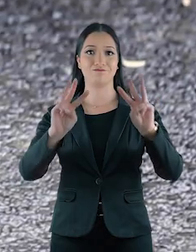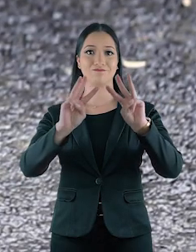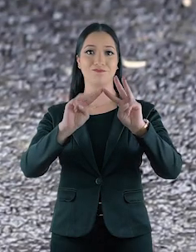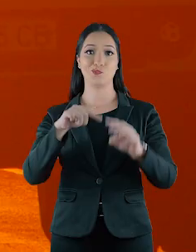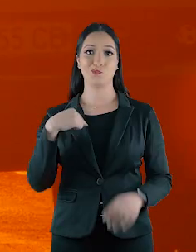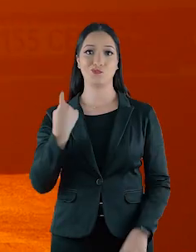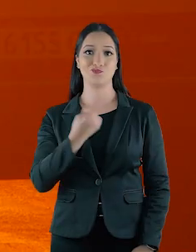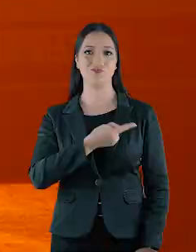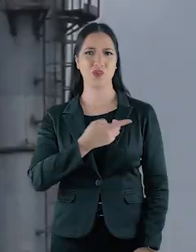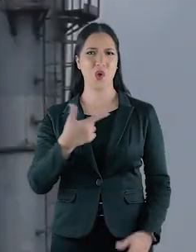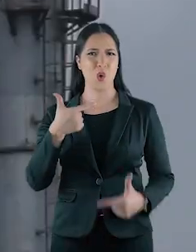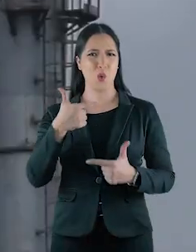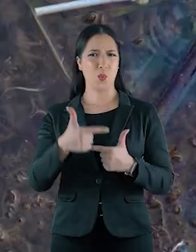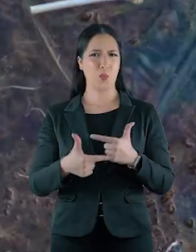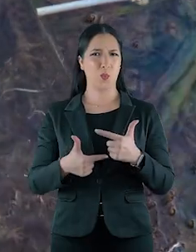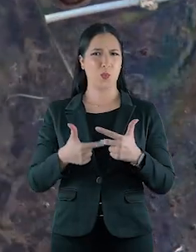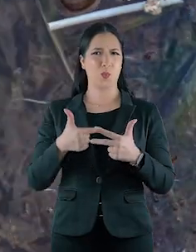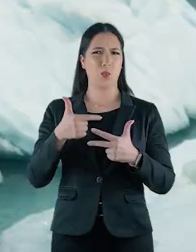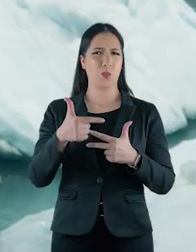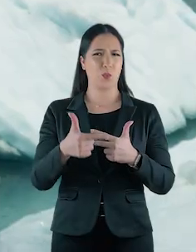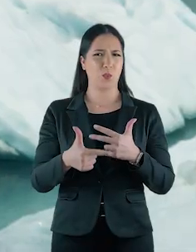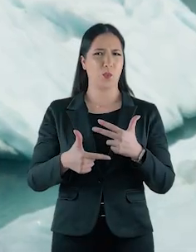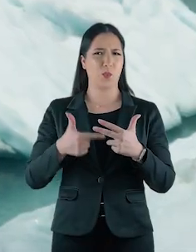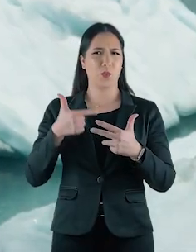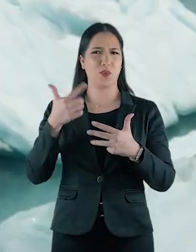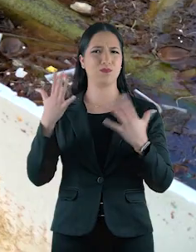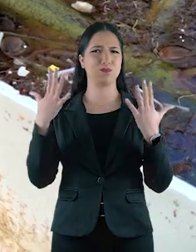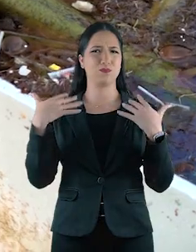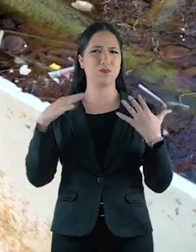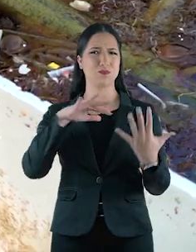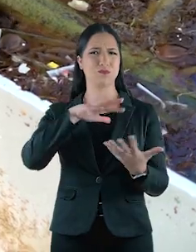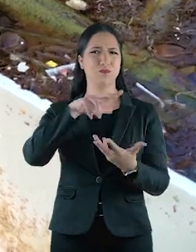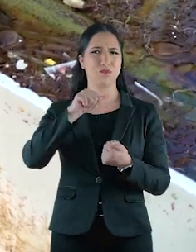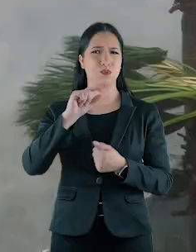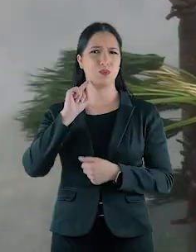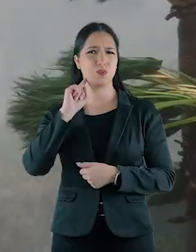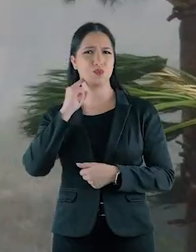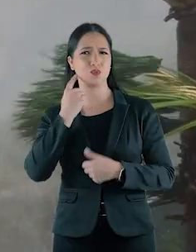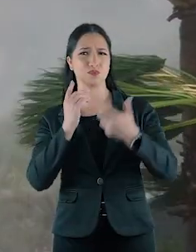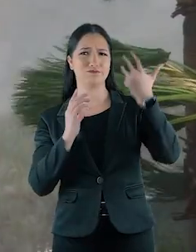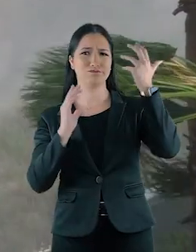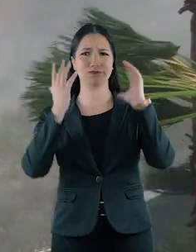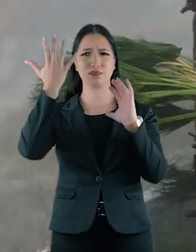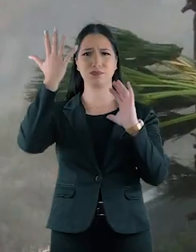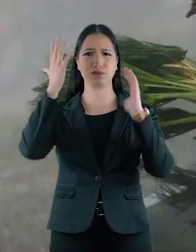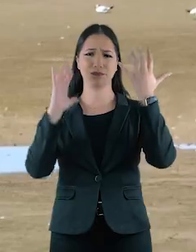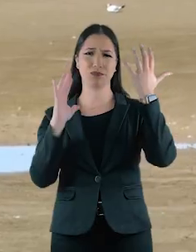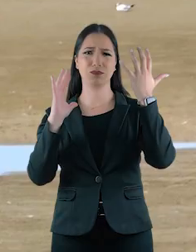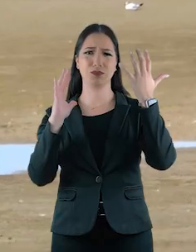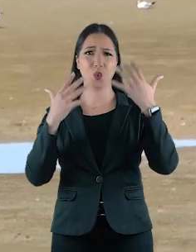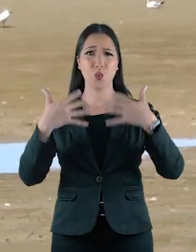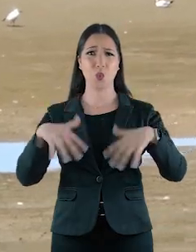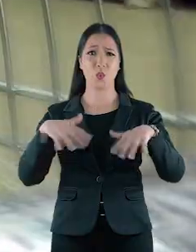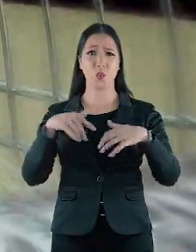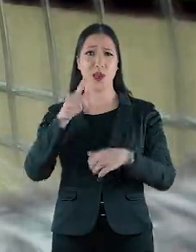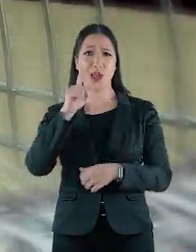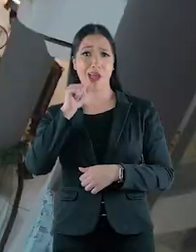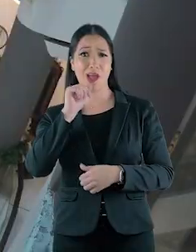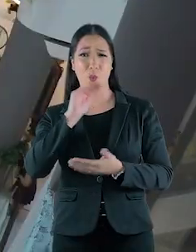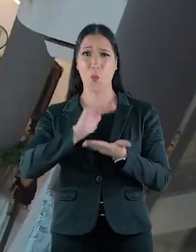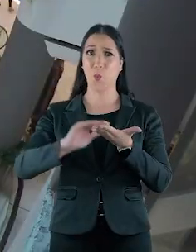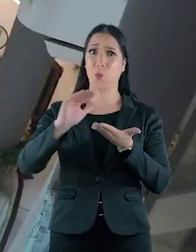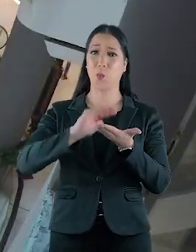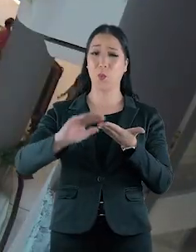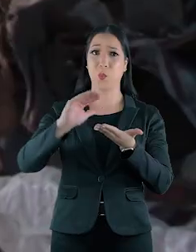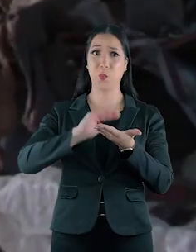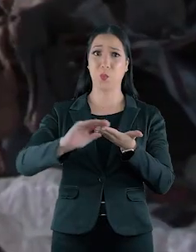Vivemos momentos desafiadores. Aquecimento global, poluição, mudanças climáticas severas, crise hídrica, consumo